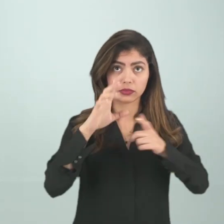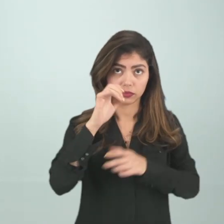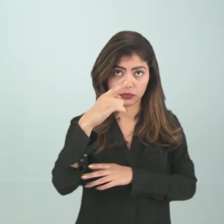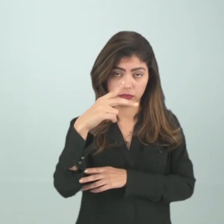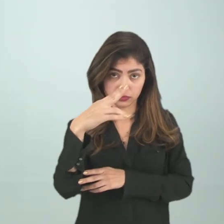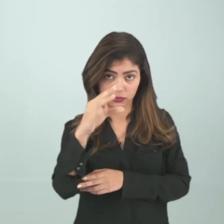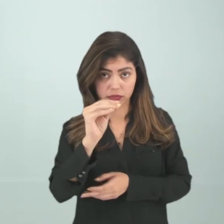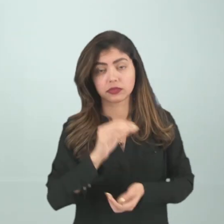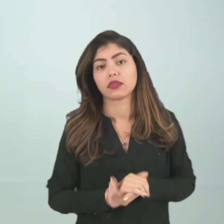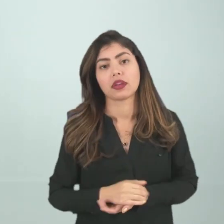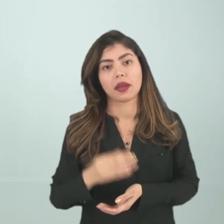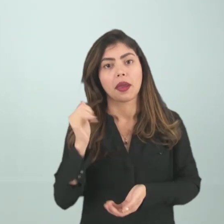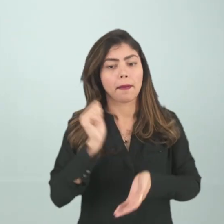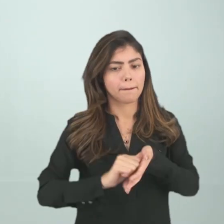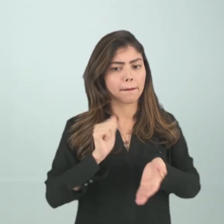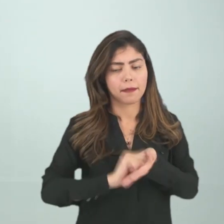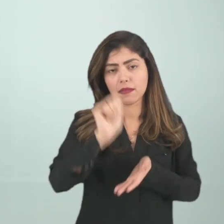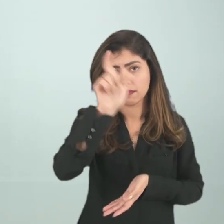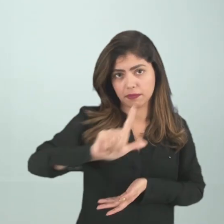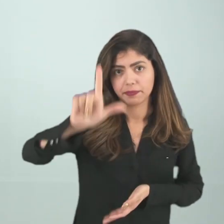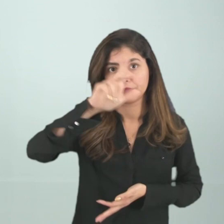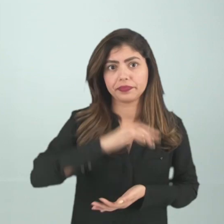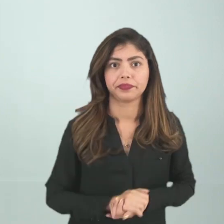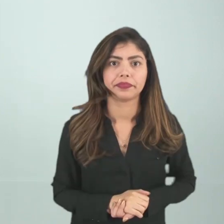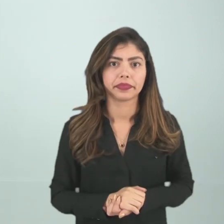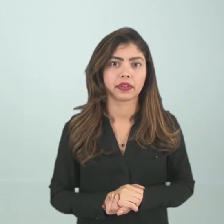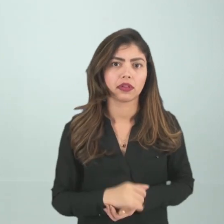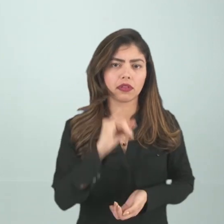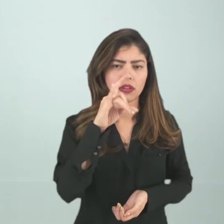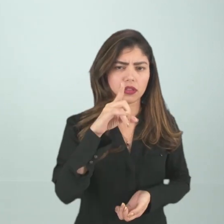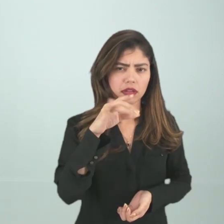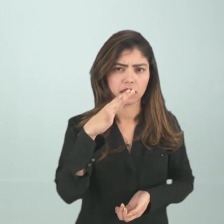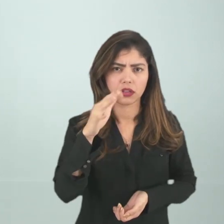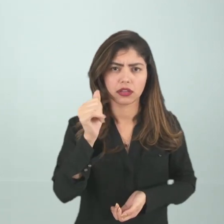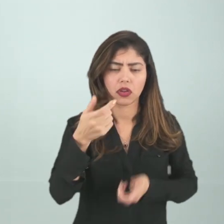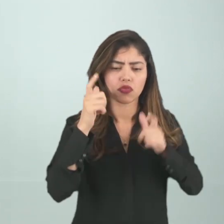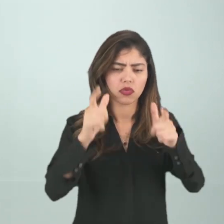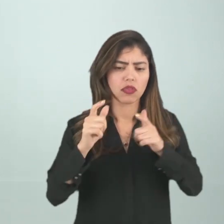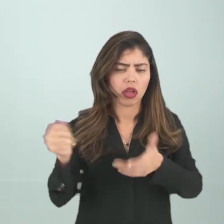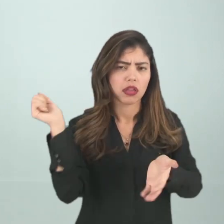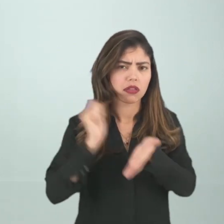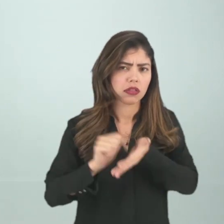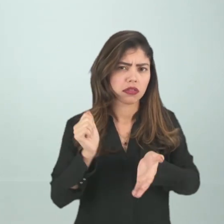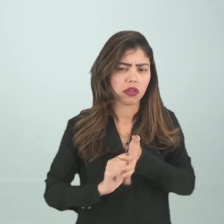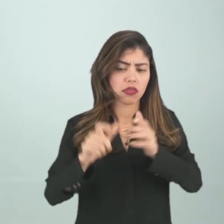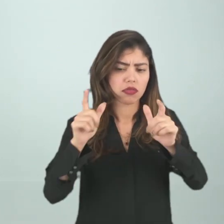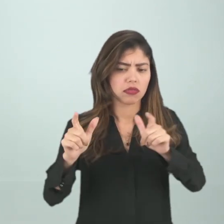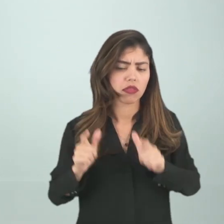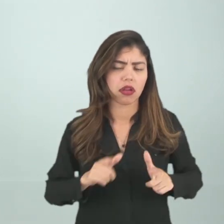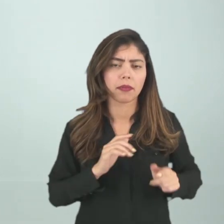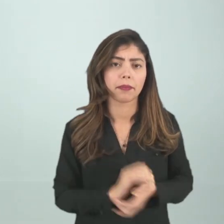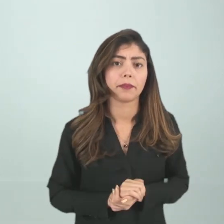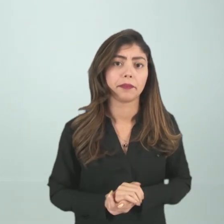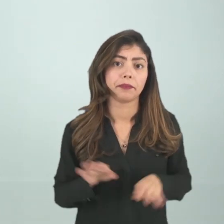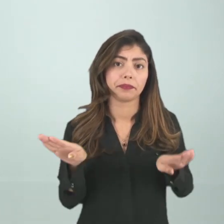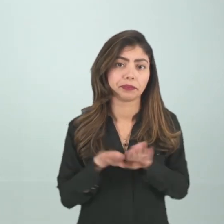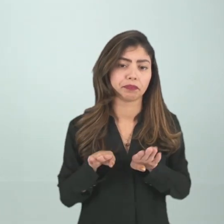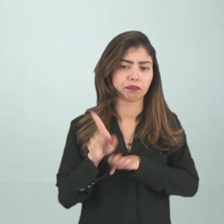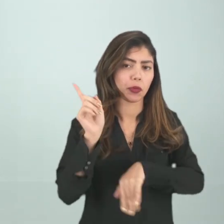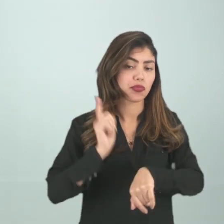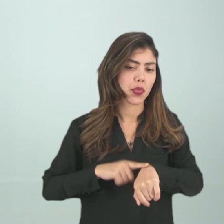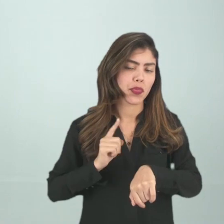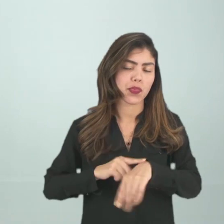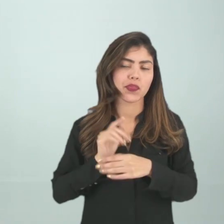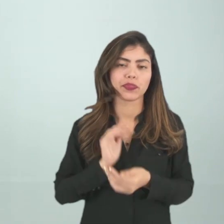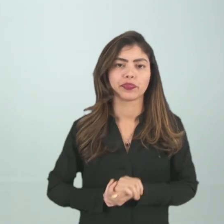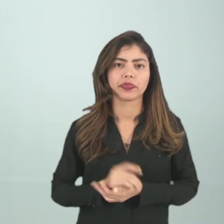aparecer nessa memória literária uma indicação de local, descrição desses locais e o tempo.